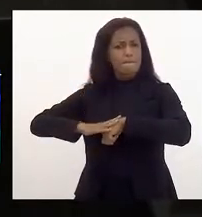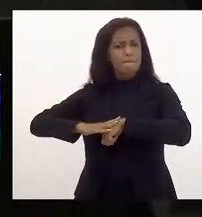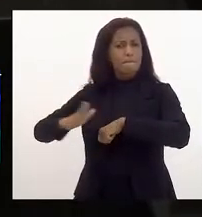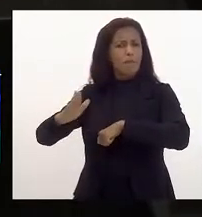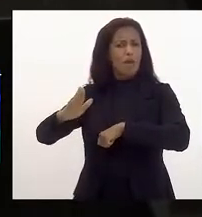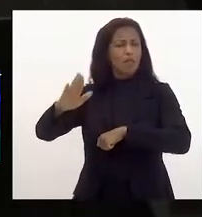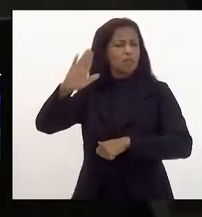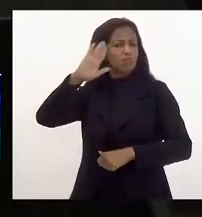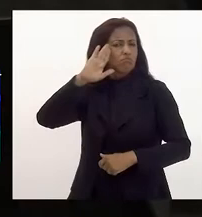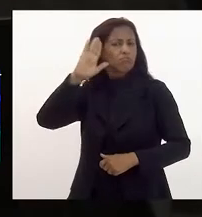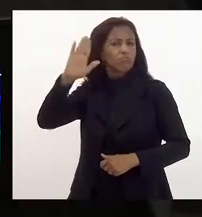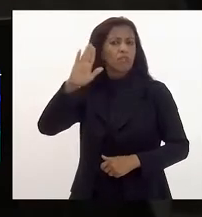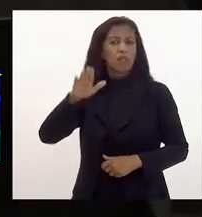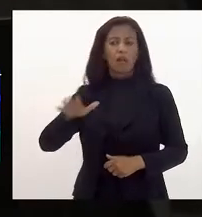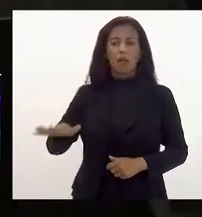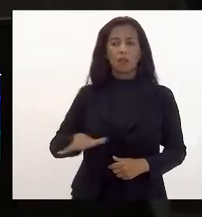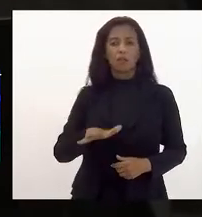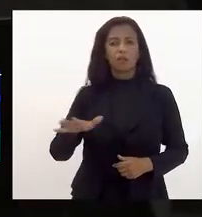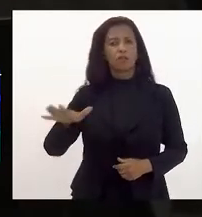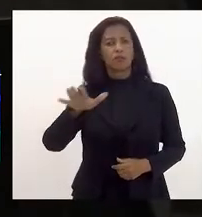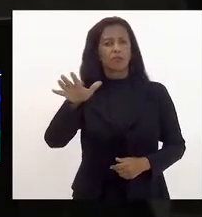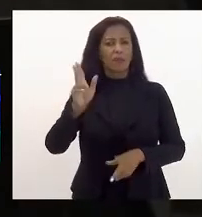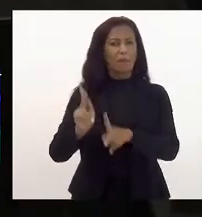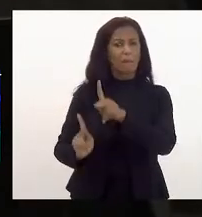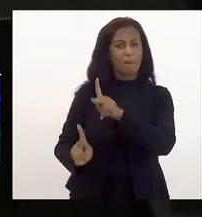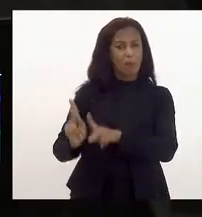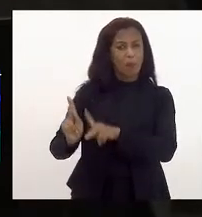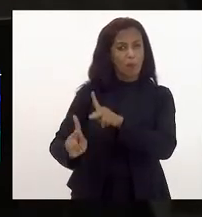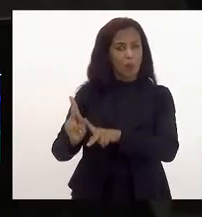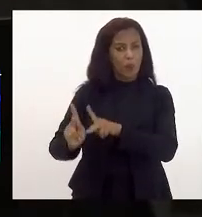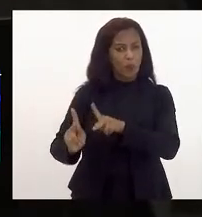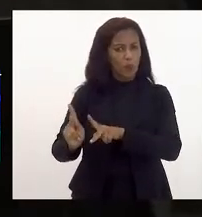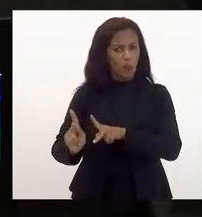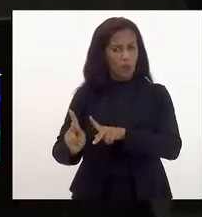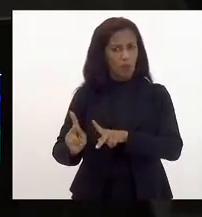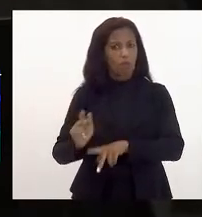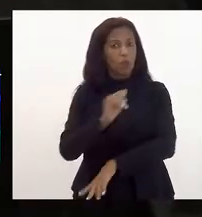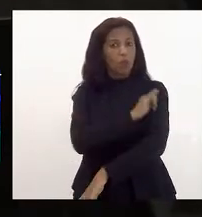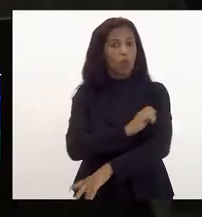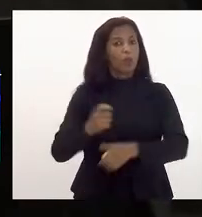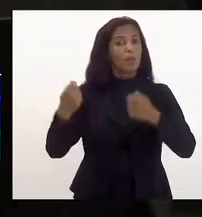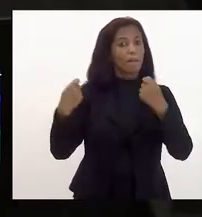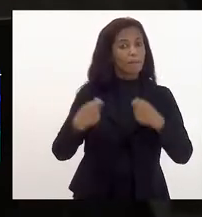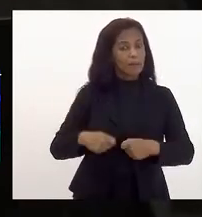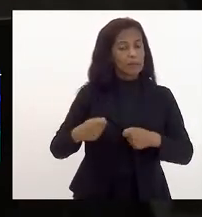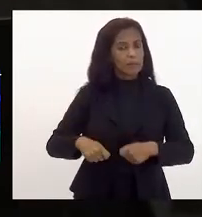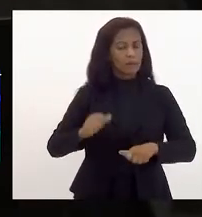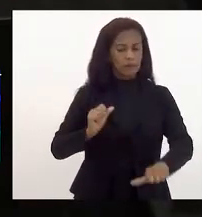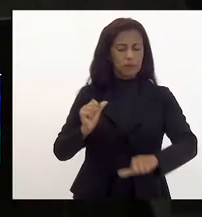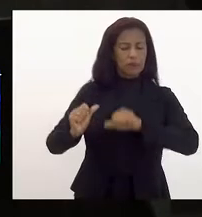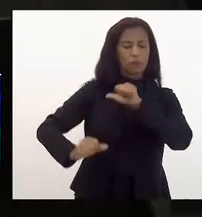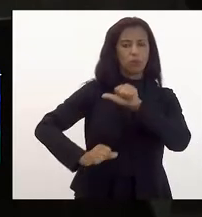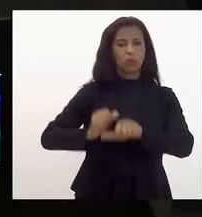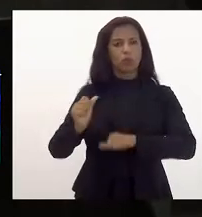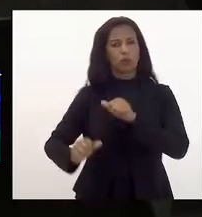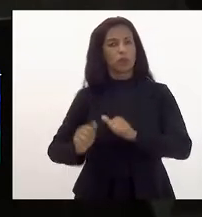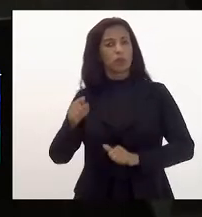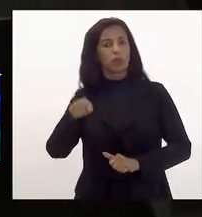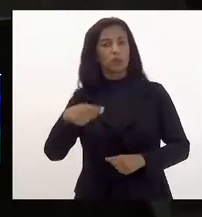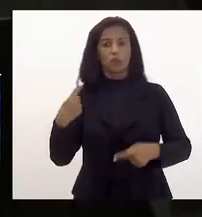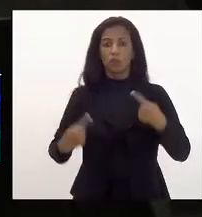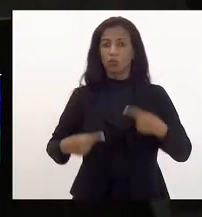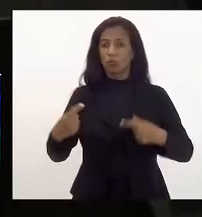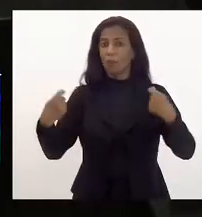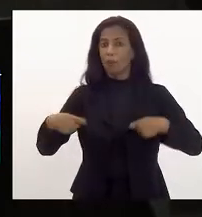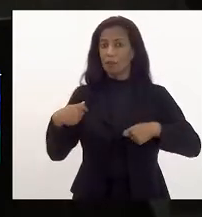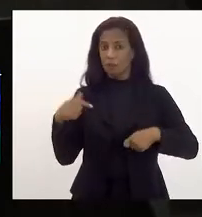prioridade os territórios populares o Rio de Janeiro precisa fazer essa virada e esse é um ponto da discussão que quero fazer aqui